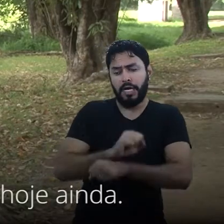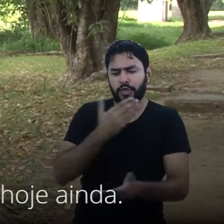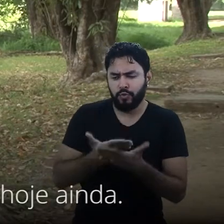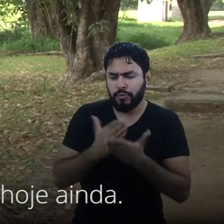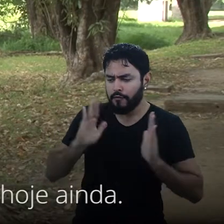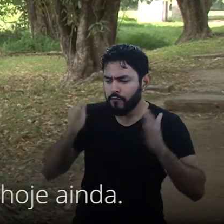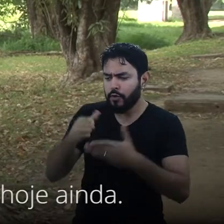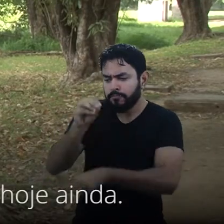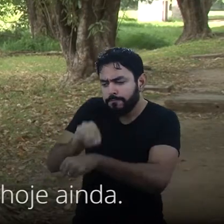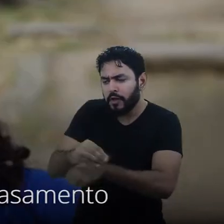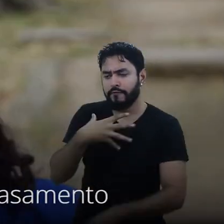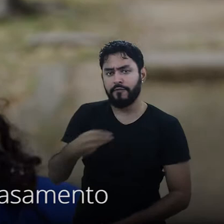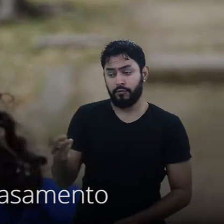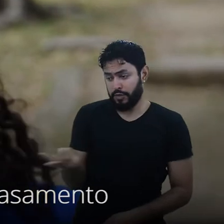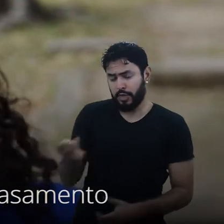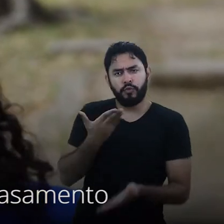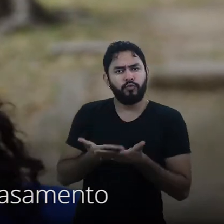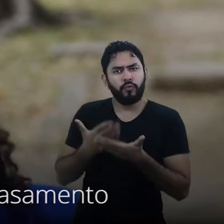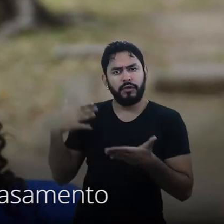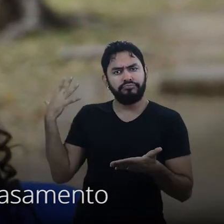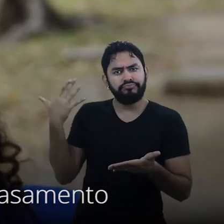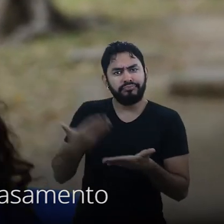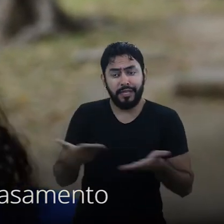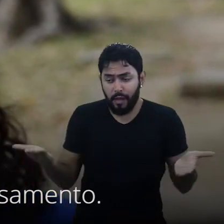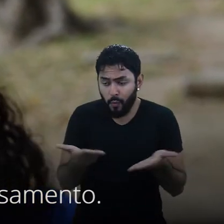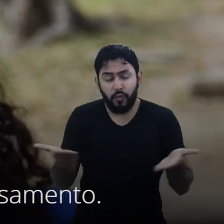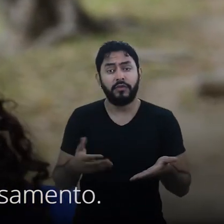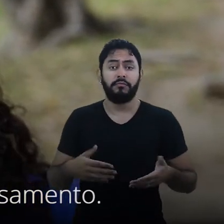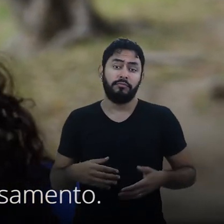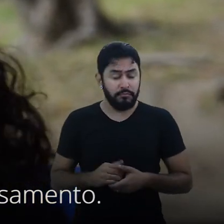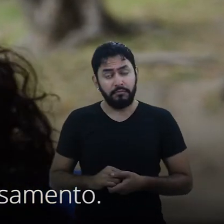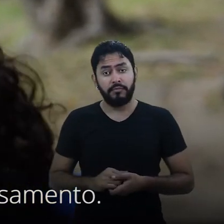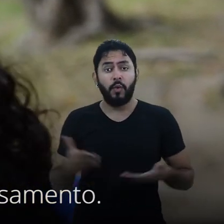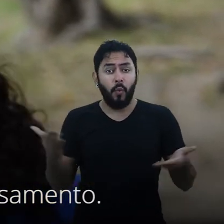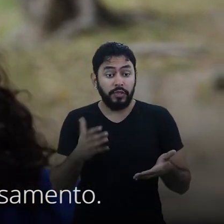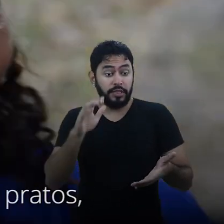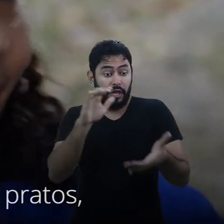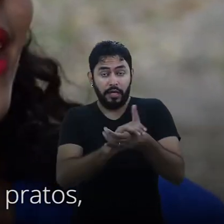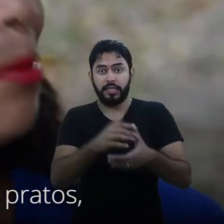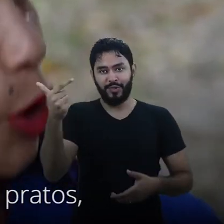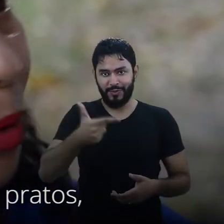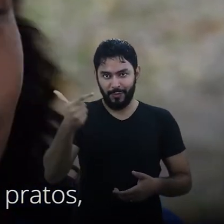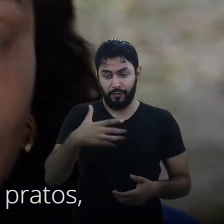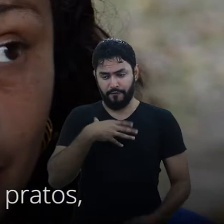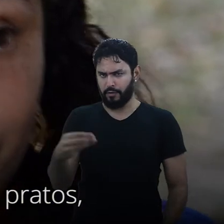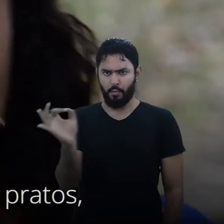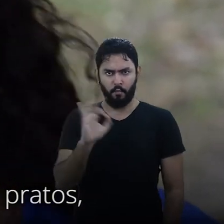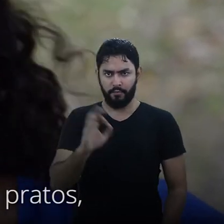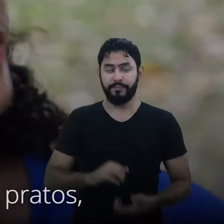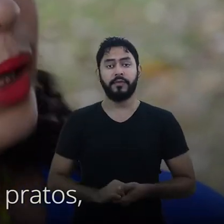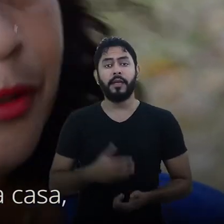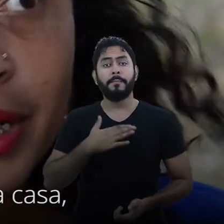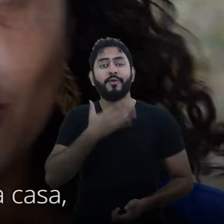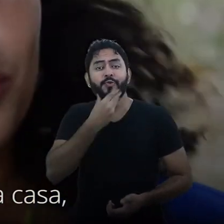todos os três, até hoje ainda. Hoje em dia vivo no segundo casamento, não tenho filho do segundo casamento. Esse meu esposo, ele lava